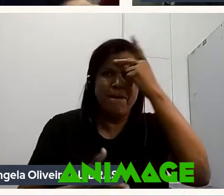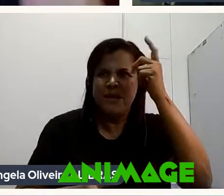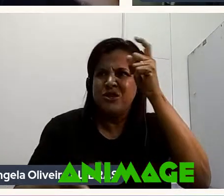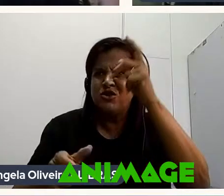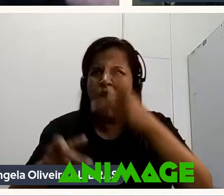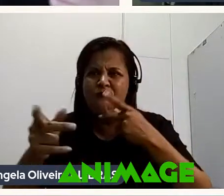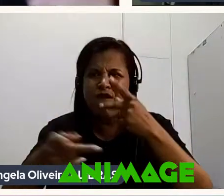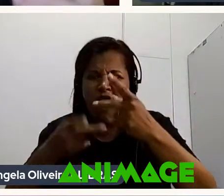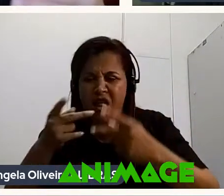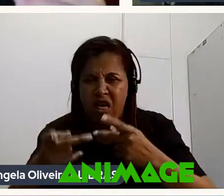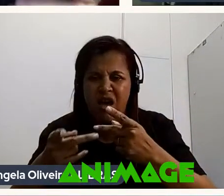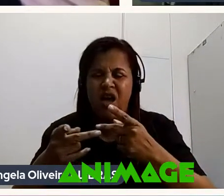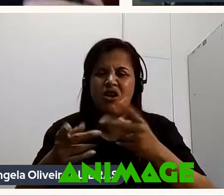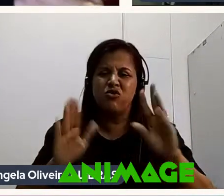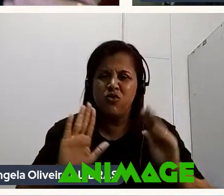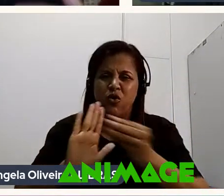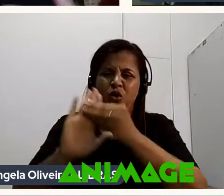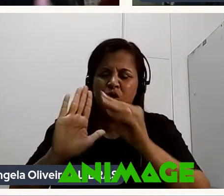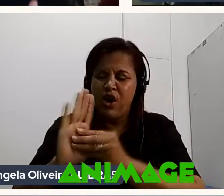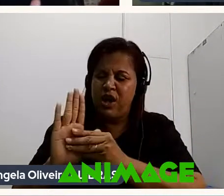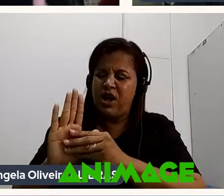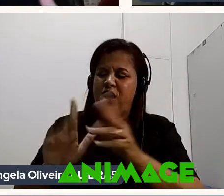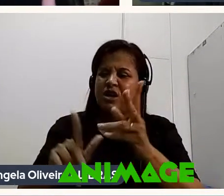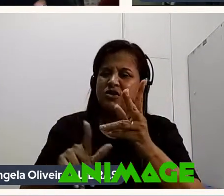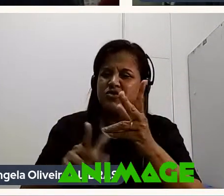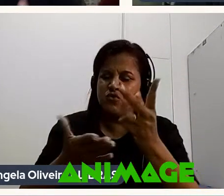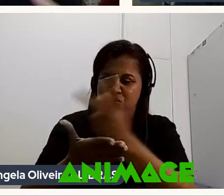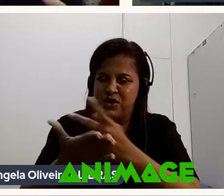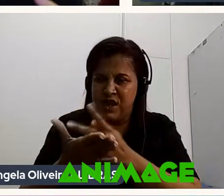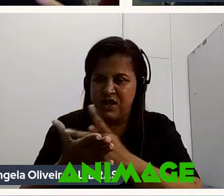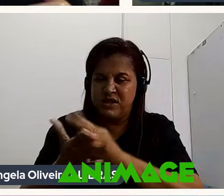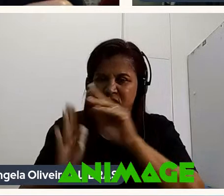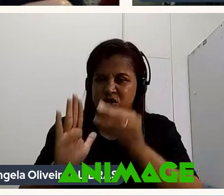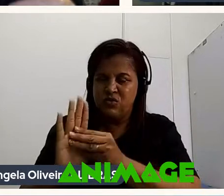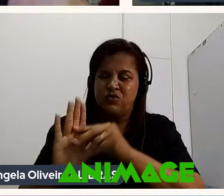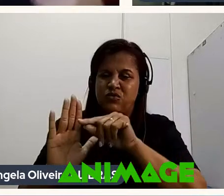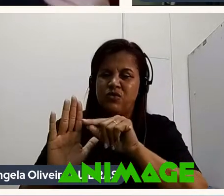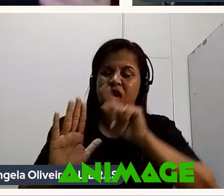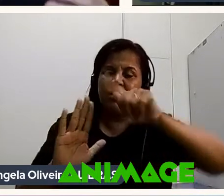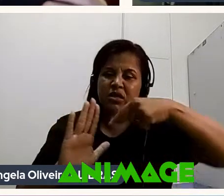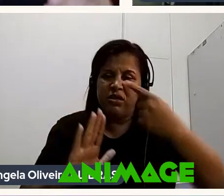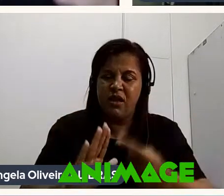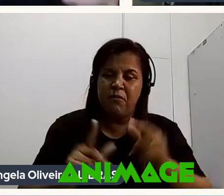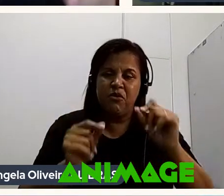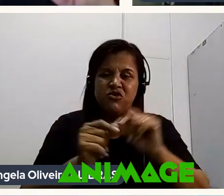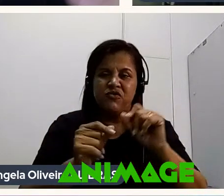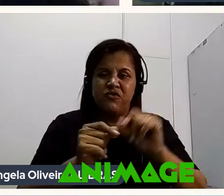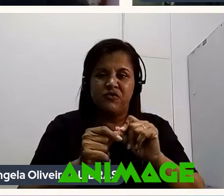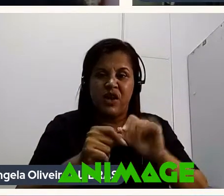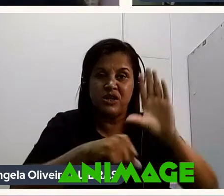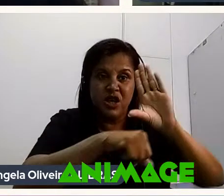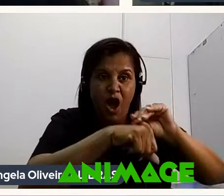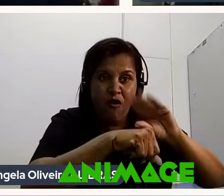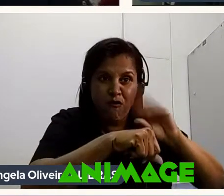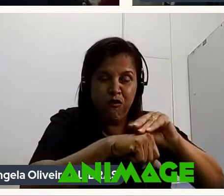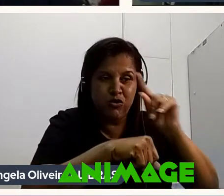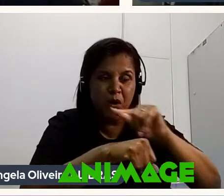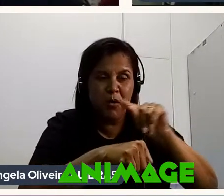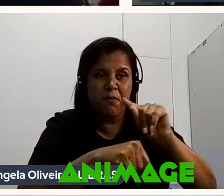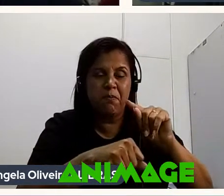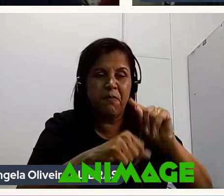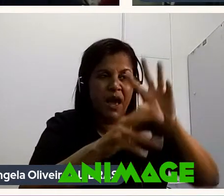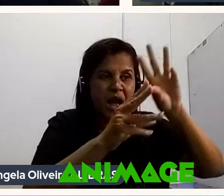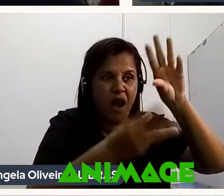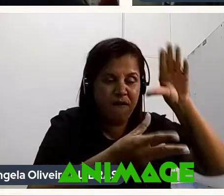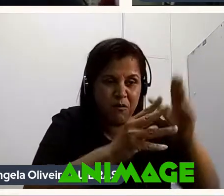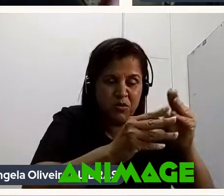timeline E colocando as imagenzinhas Do storyboard Aí depois A gente fazia um fotoboard Que a gente pegava o boneco Levava para o